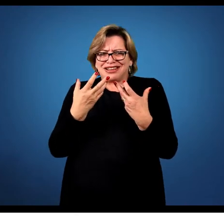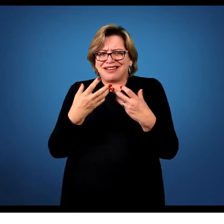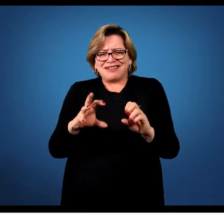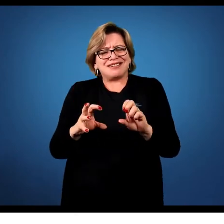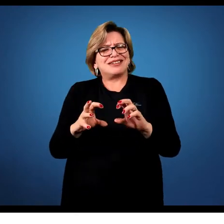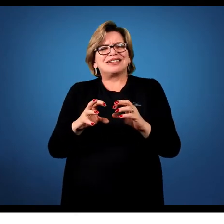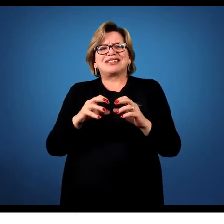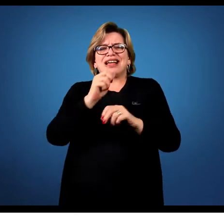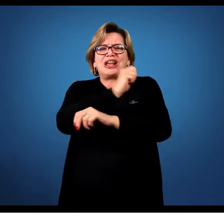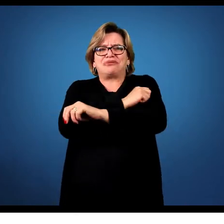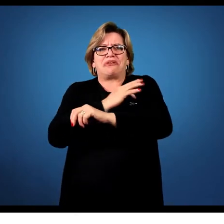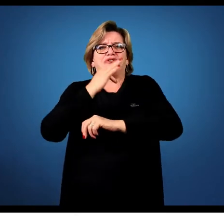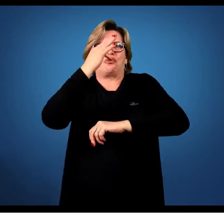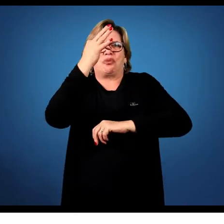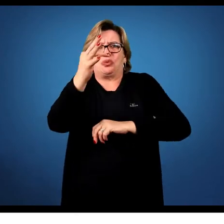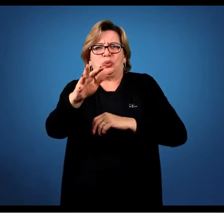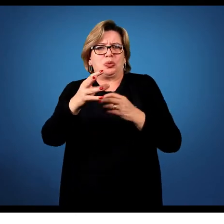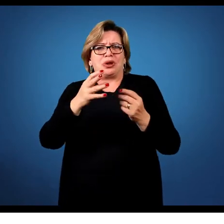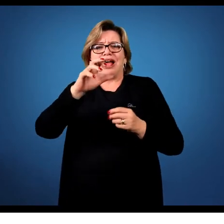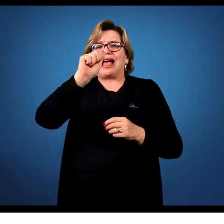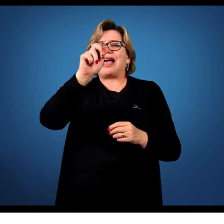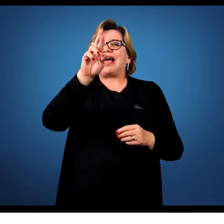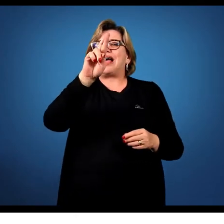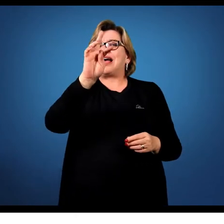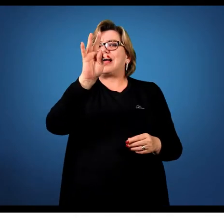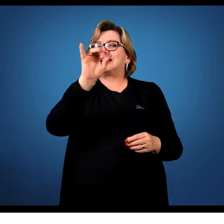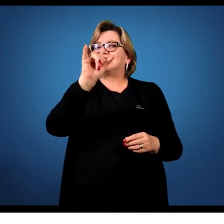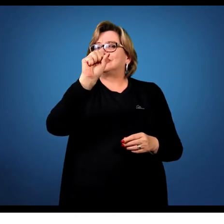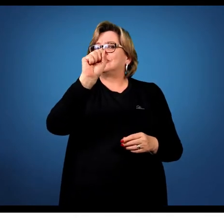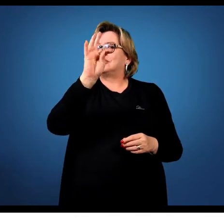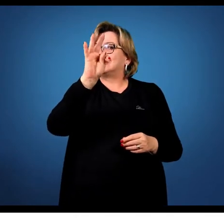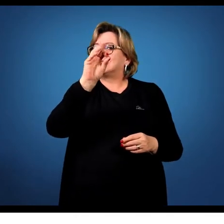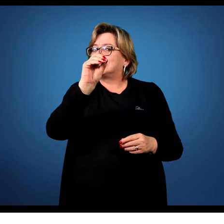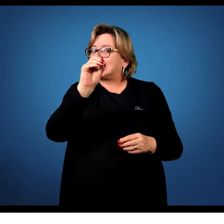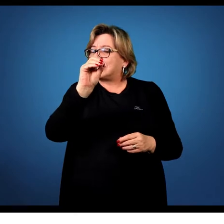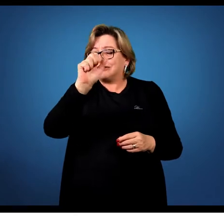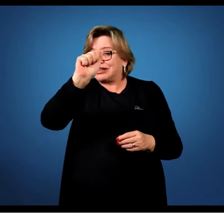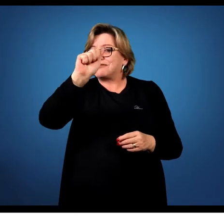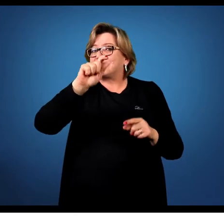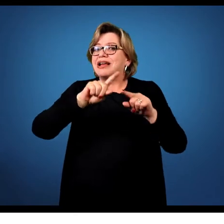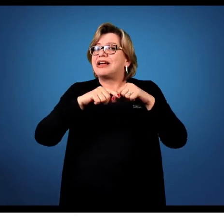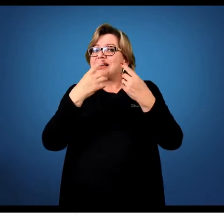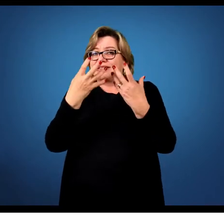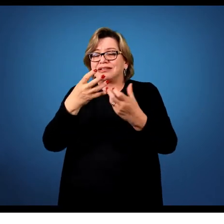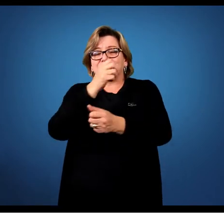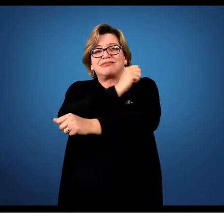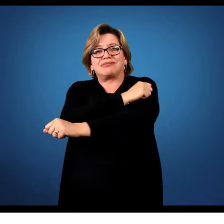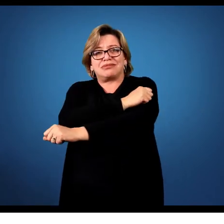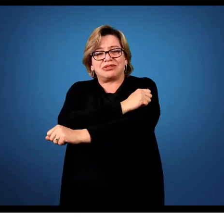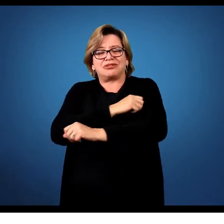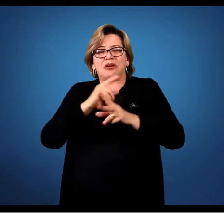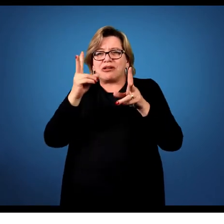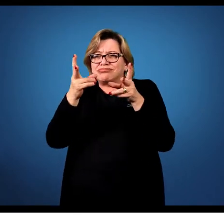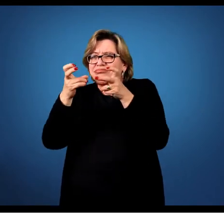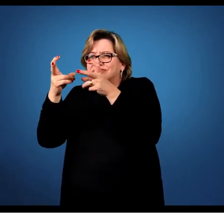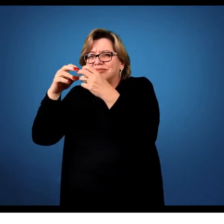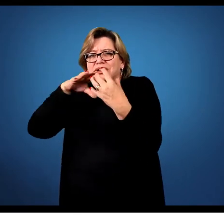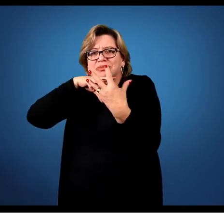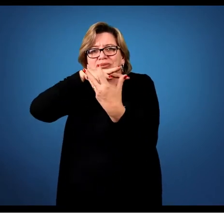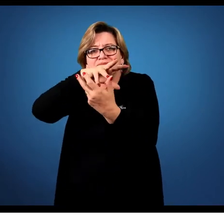na sala de aula percebendo a arte no mundo em que ele vive. A ideia é que você tenha depois um médico que